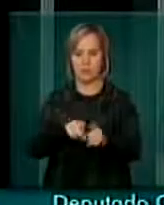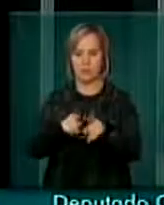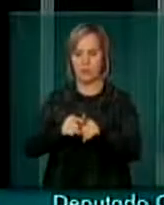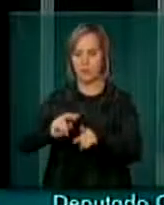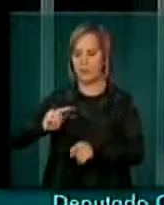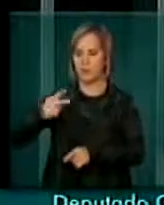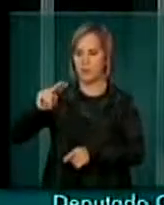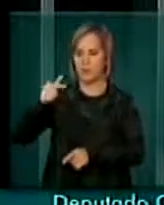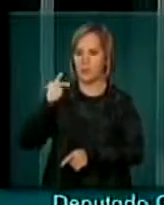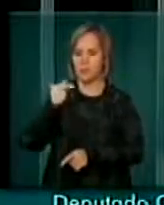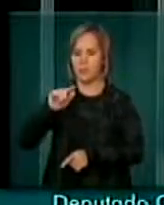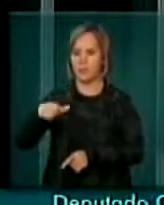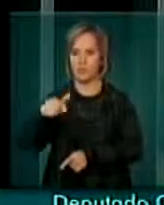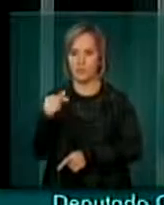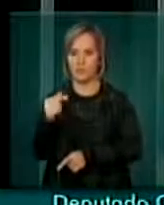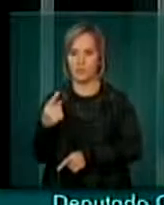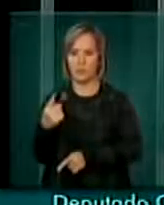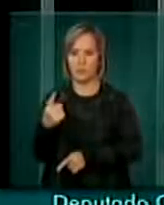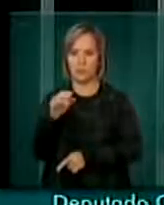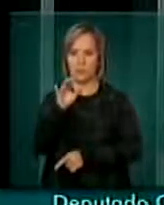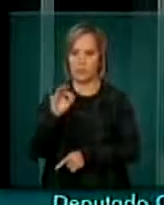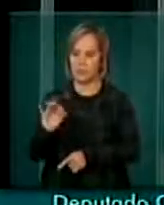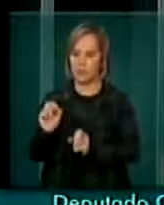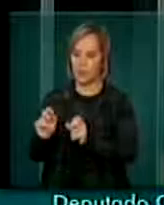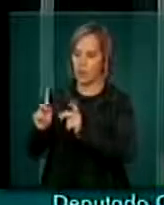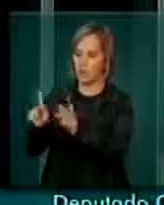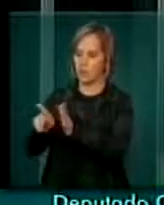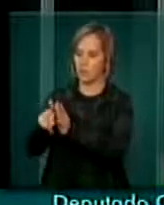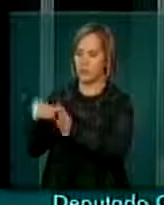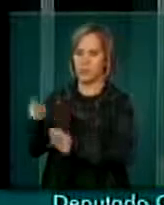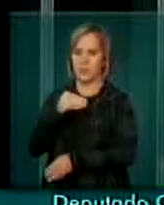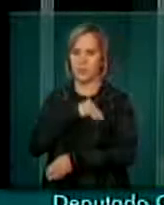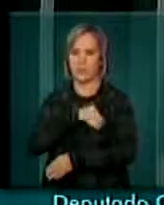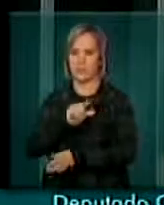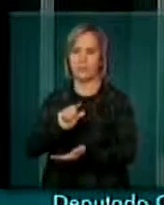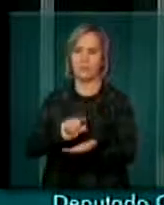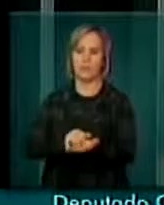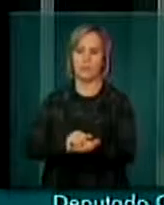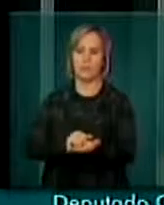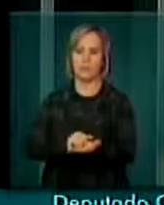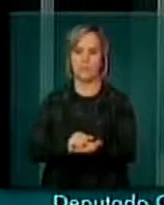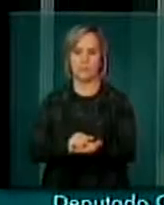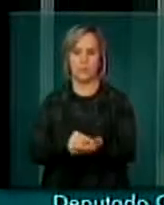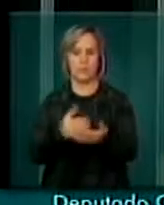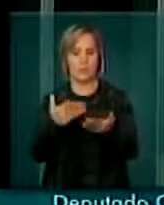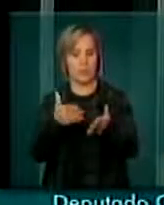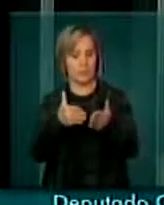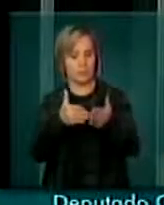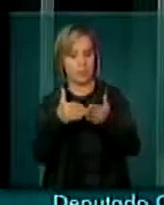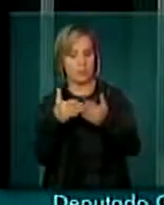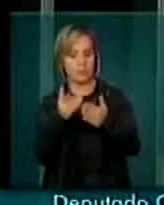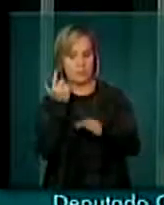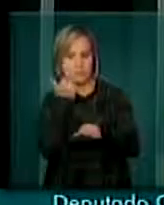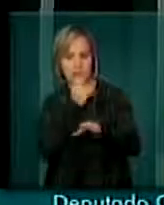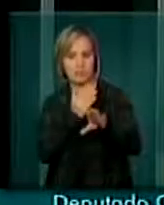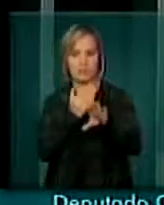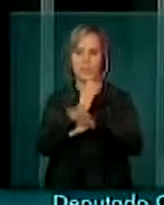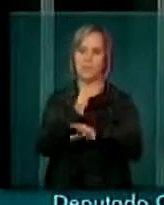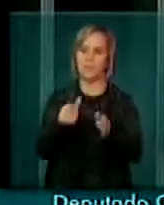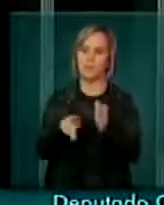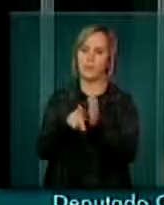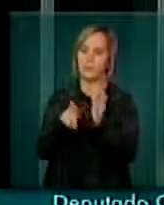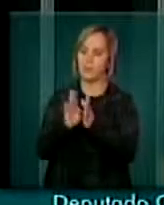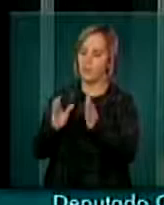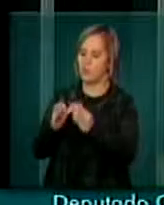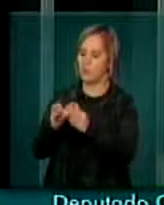,71 para aposentados e pensamentos que ganham acima do mínimo. Essa solicitação, esse pleito, era um pleito dos aposentados, senhor